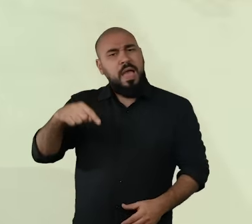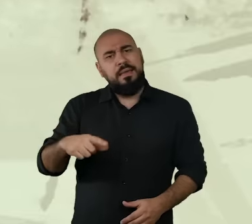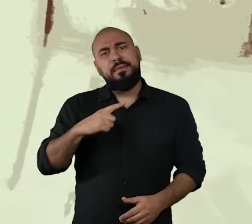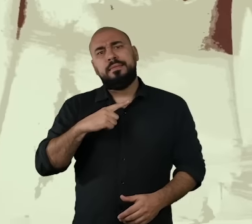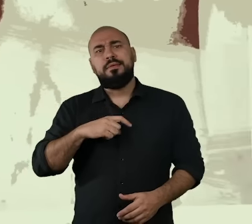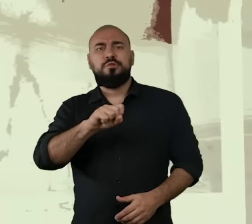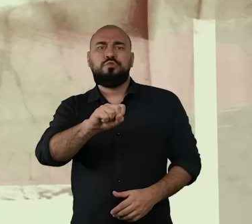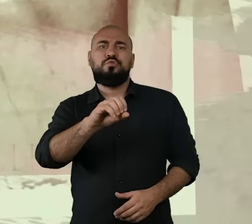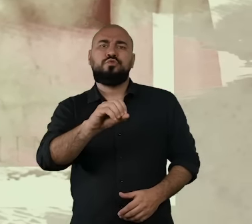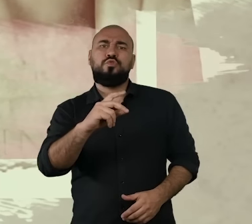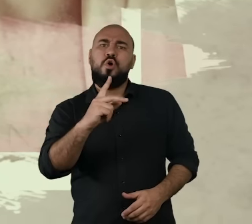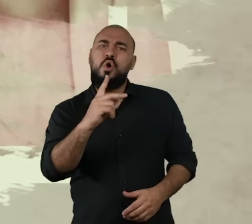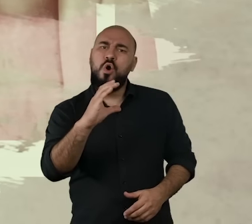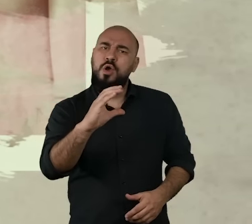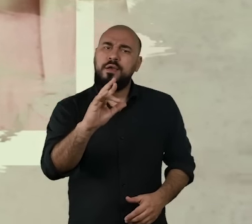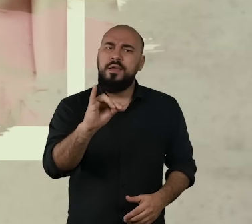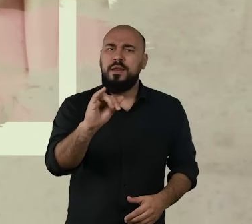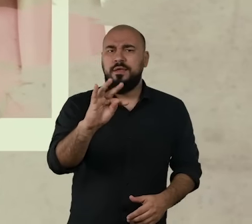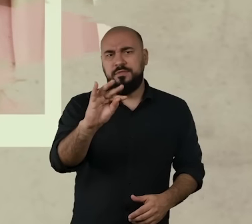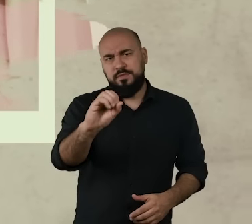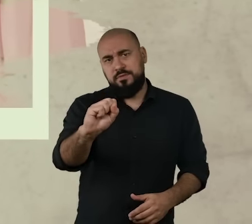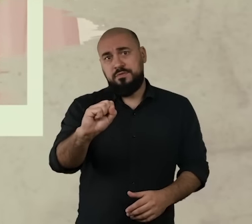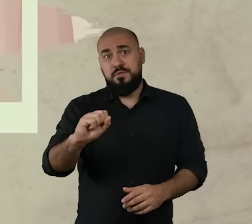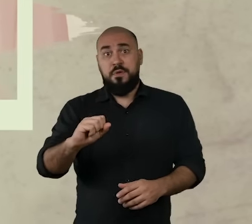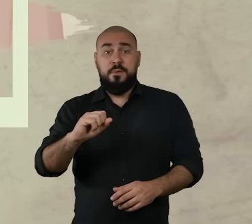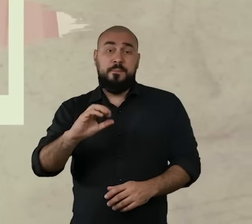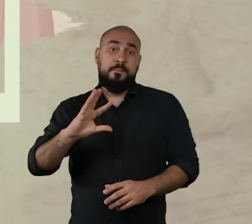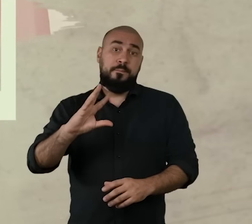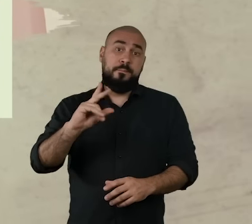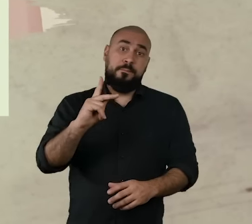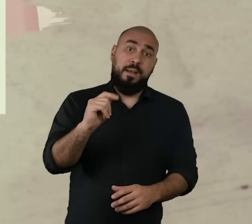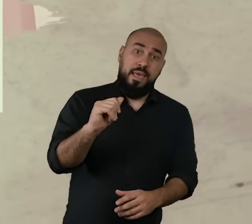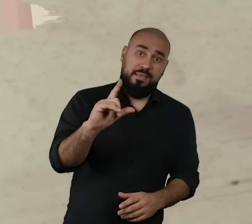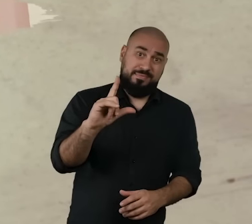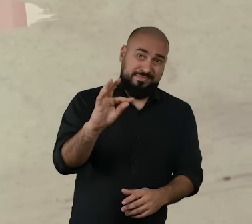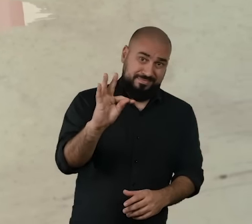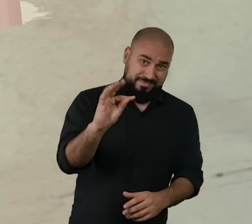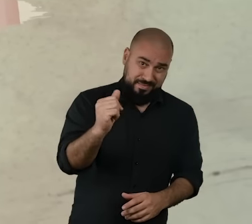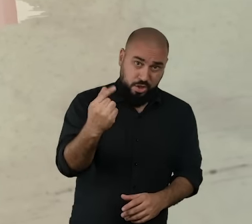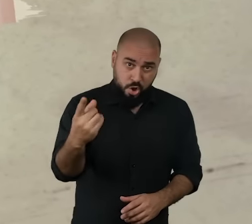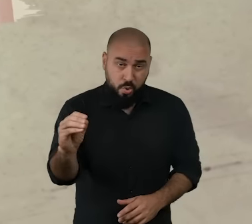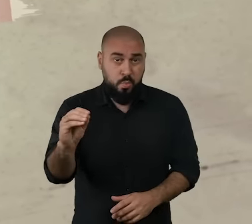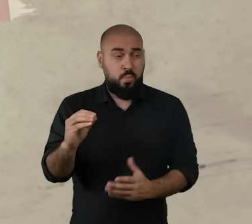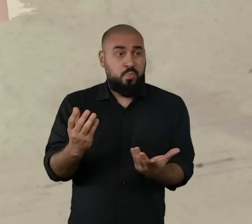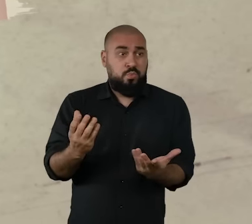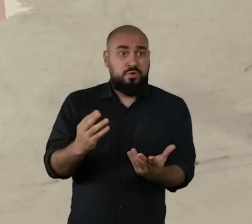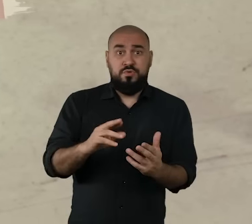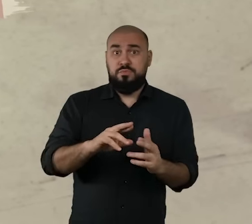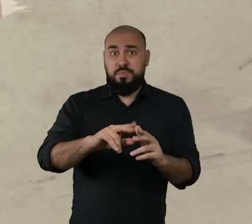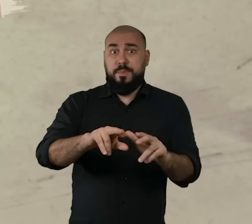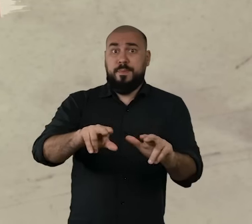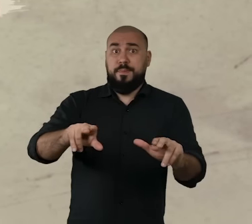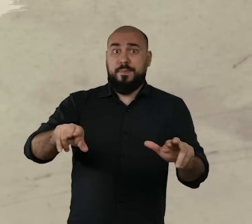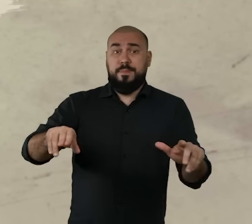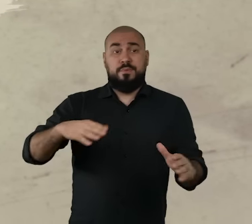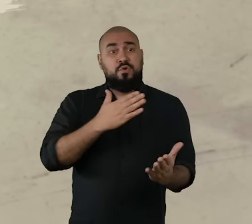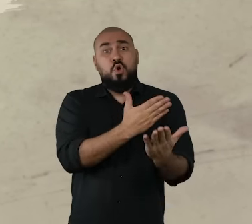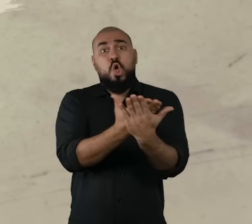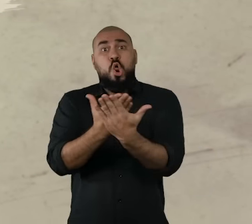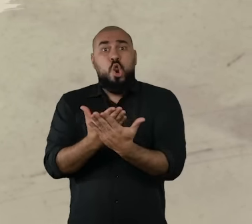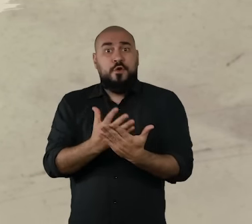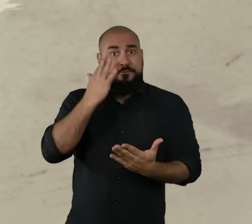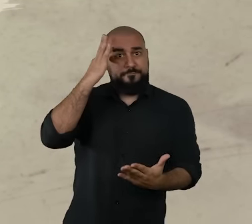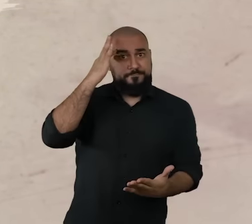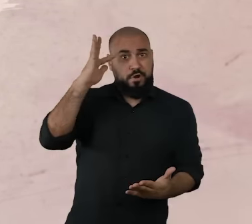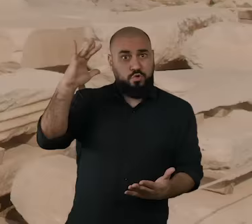Sócrates, Platão, Aristóteles, Zenon de Eleia, vários outros especialistas estudiosos